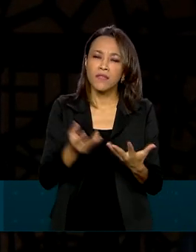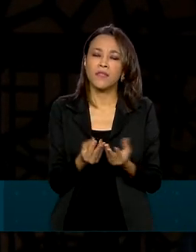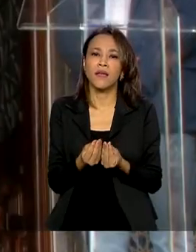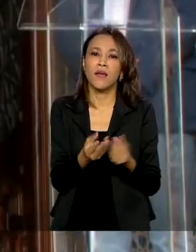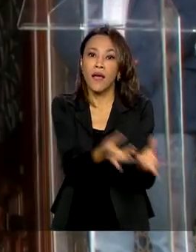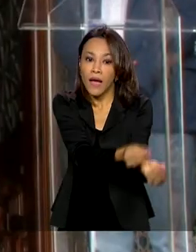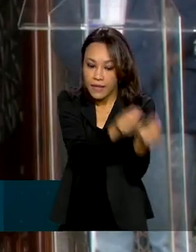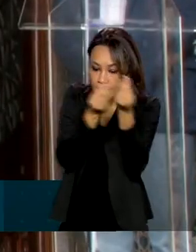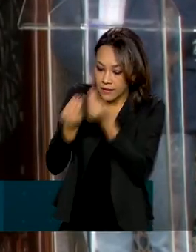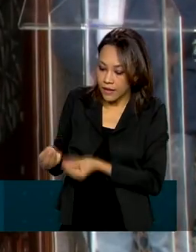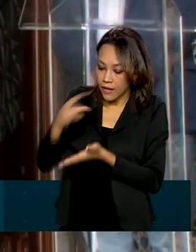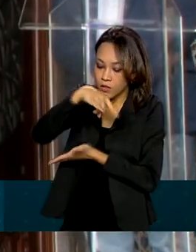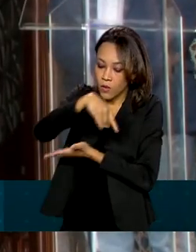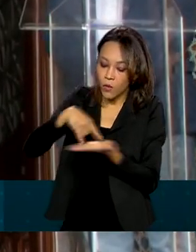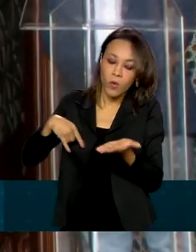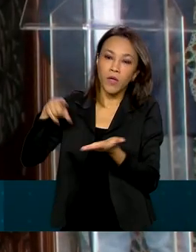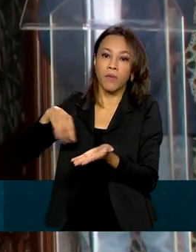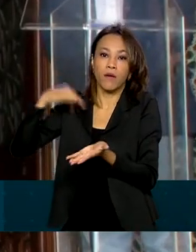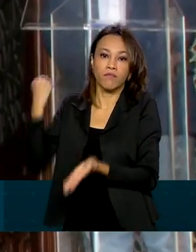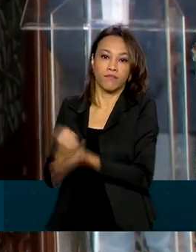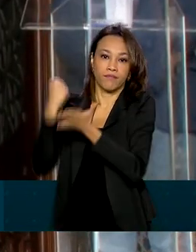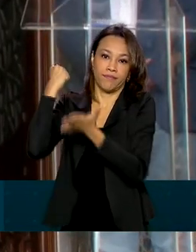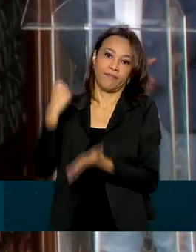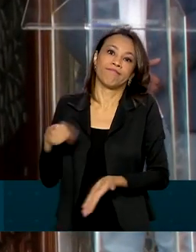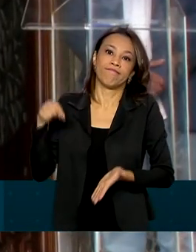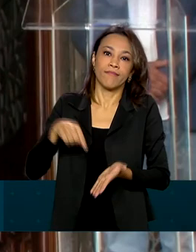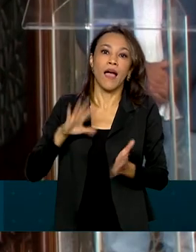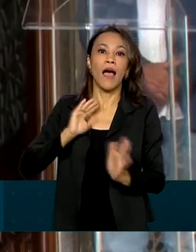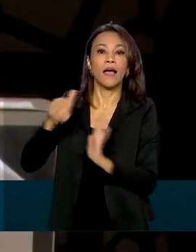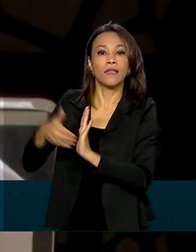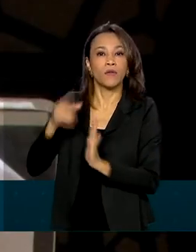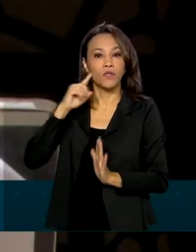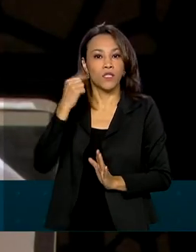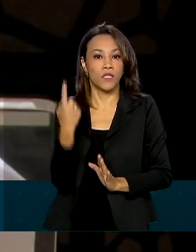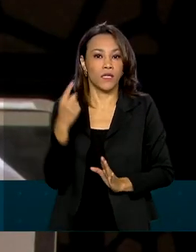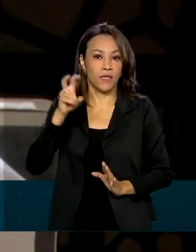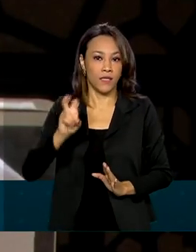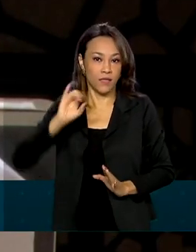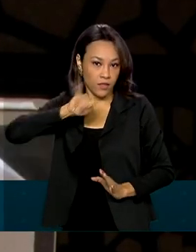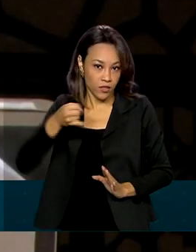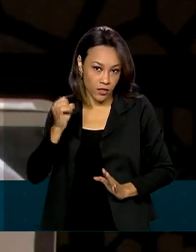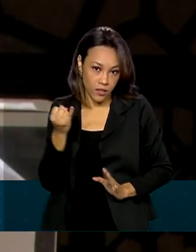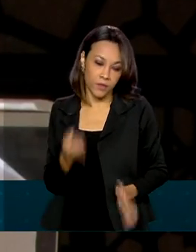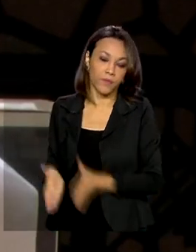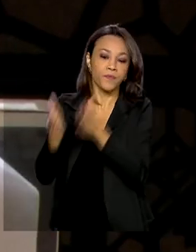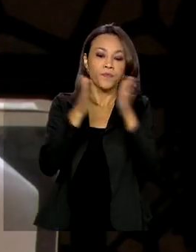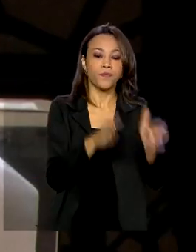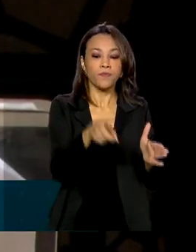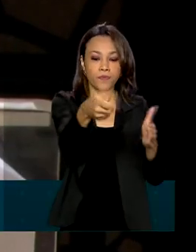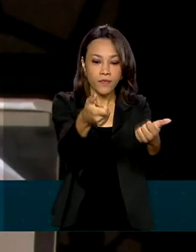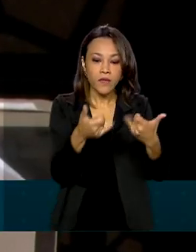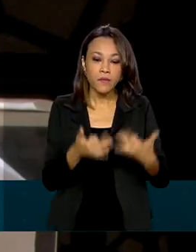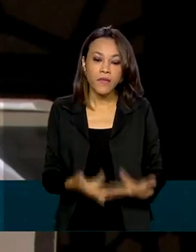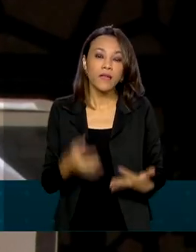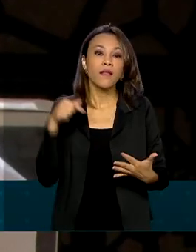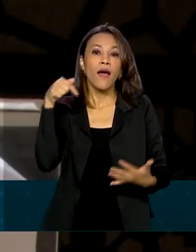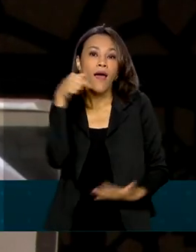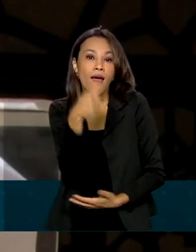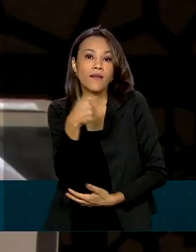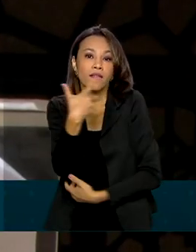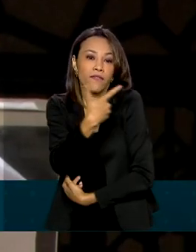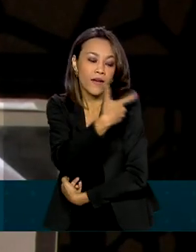à Anvisa para registro da vacina até o dia 15 de janeiro. Esta vacina, ela é não só